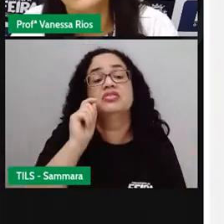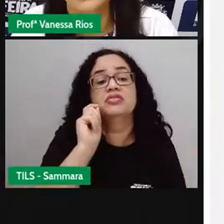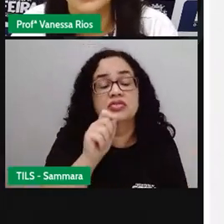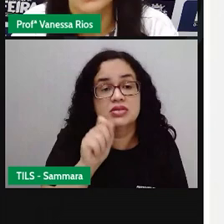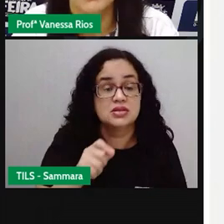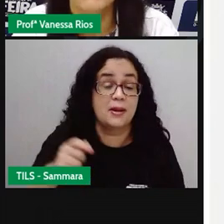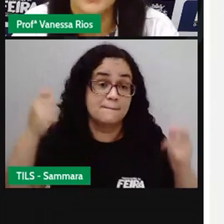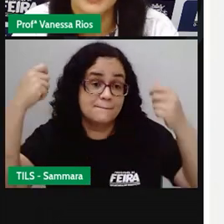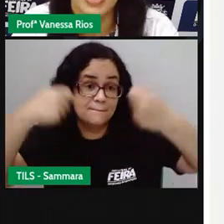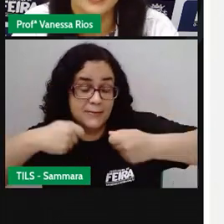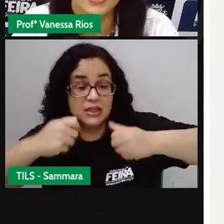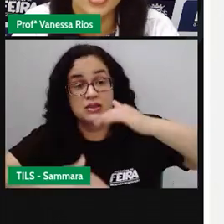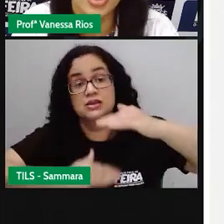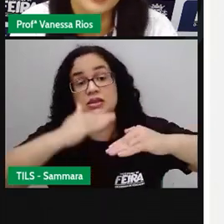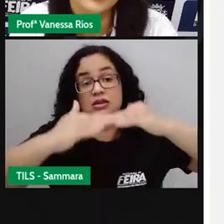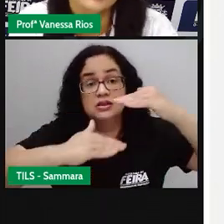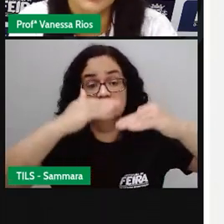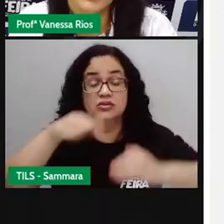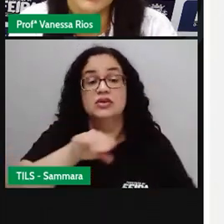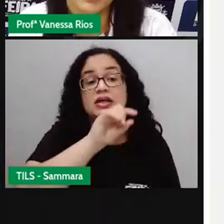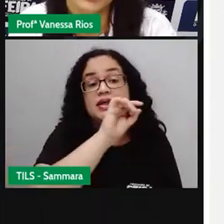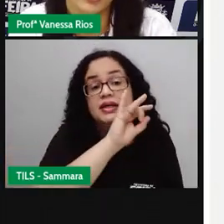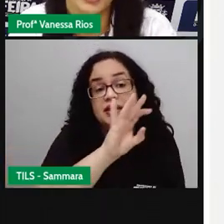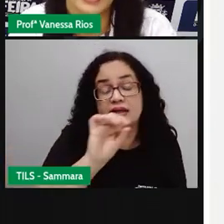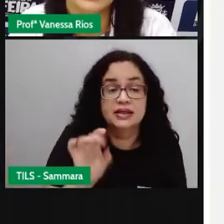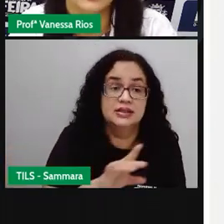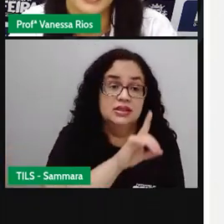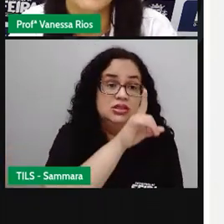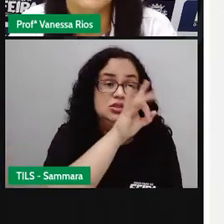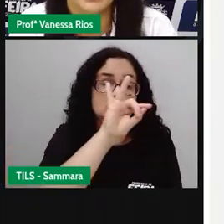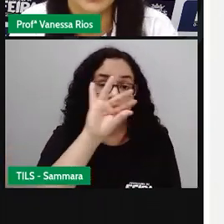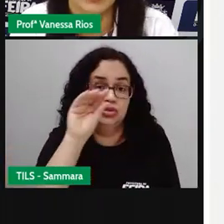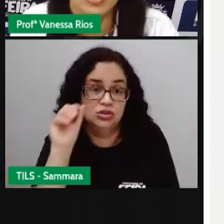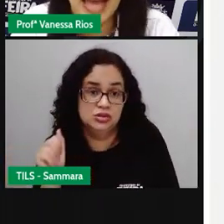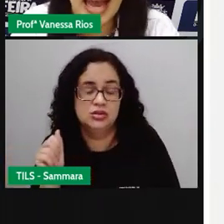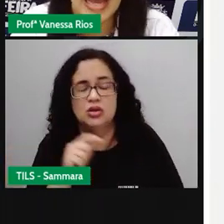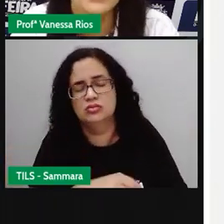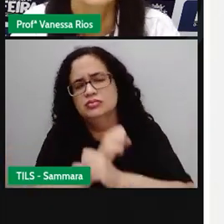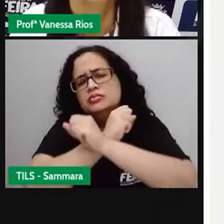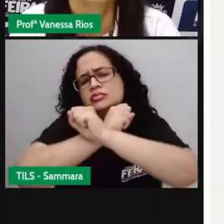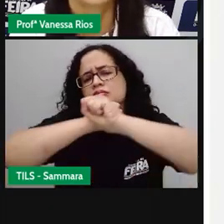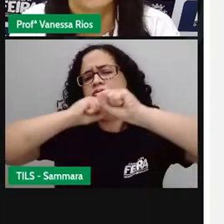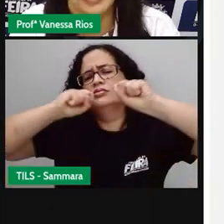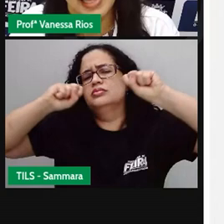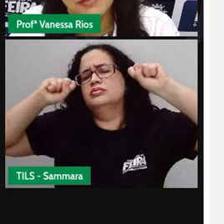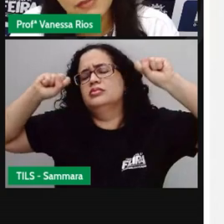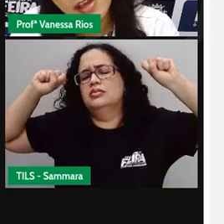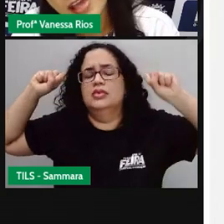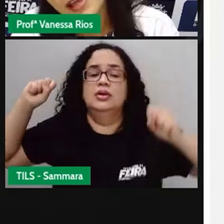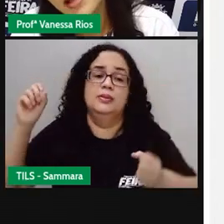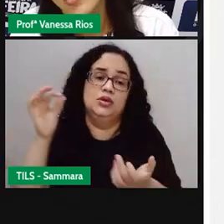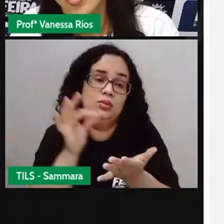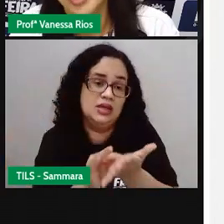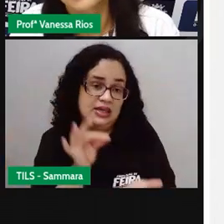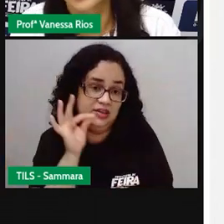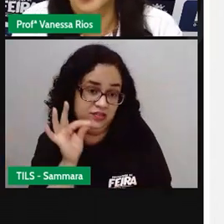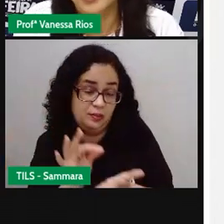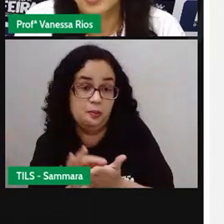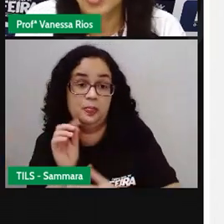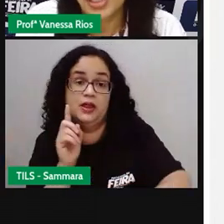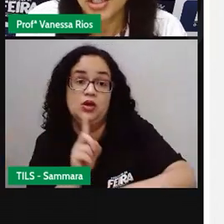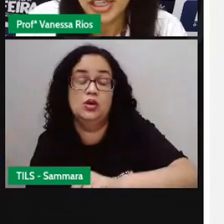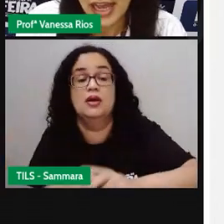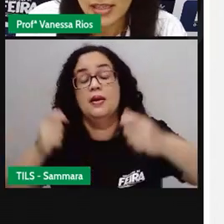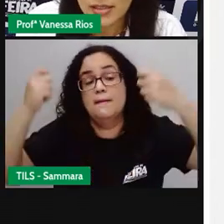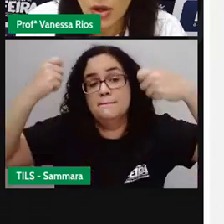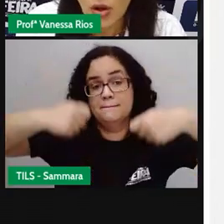você precisa desenvolver em cada dia. Então, você pode colocar ali horários para acordar, para tomar café, o horário que eu